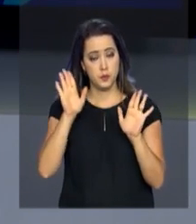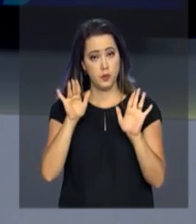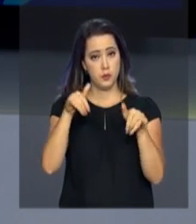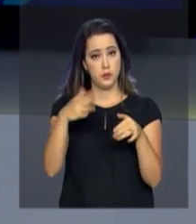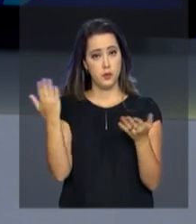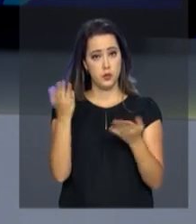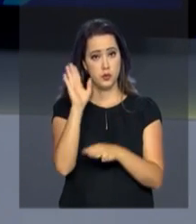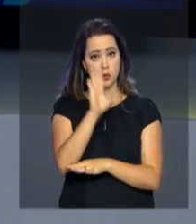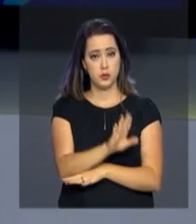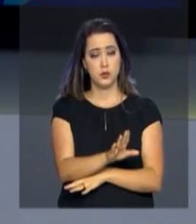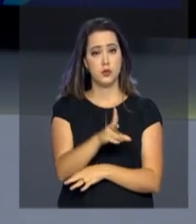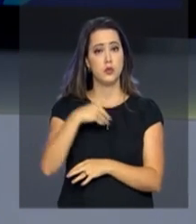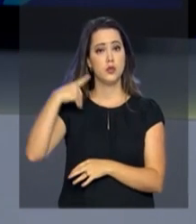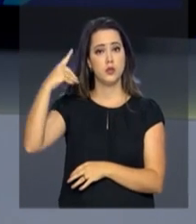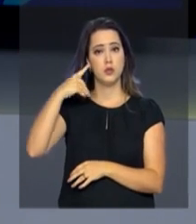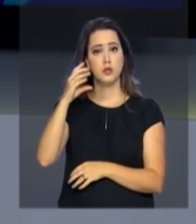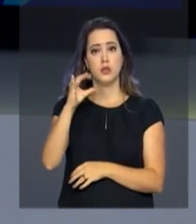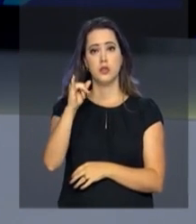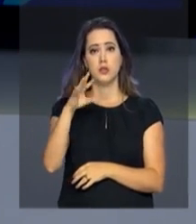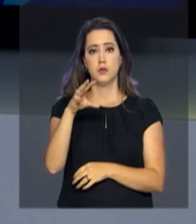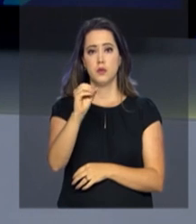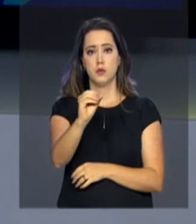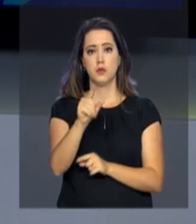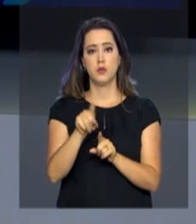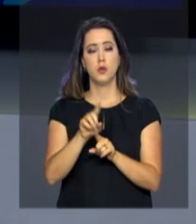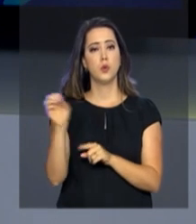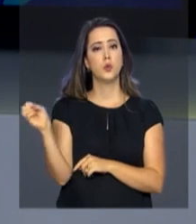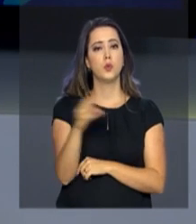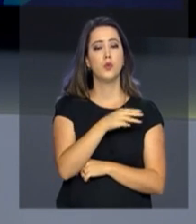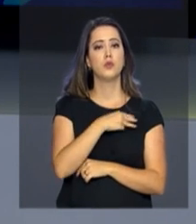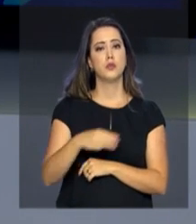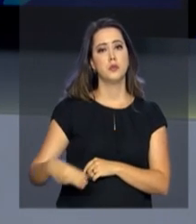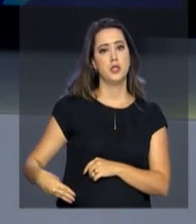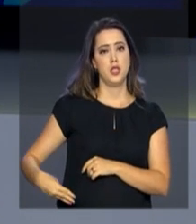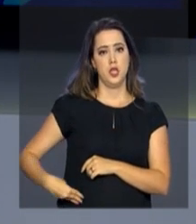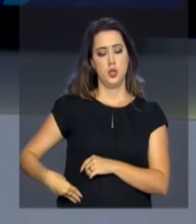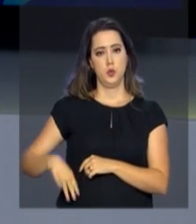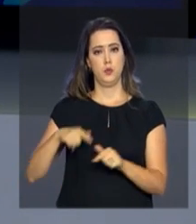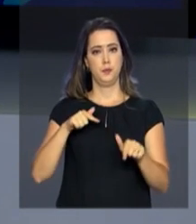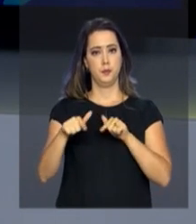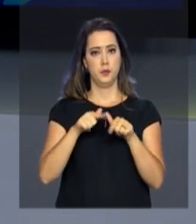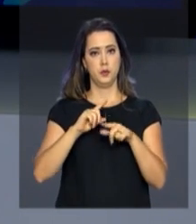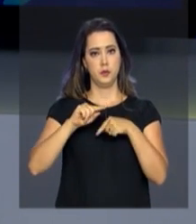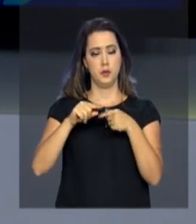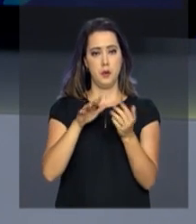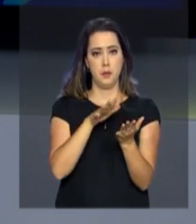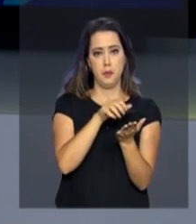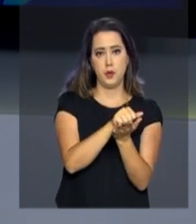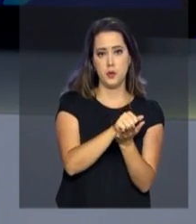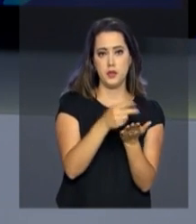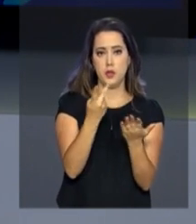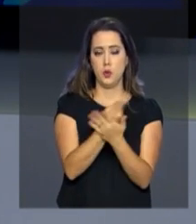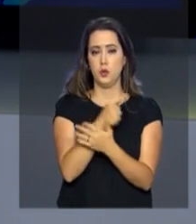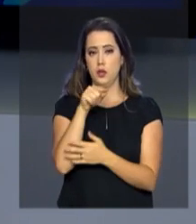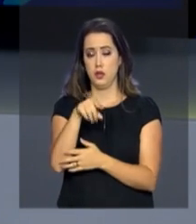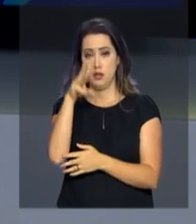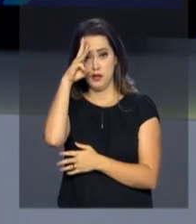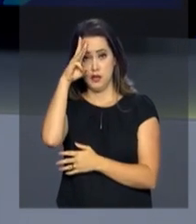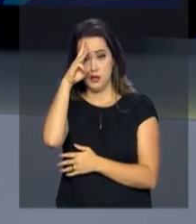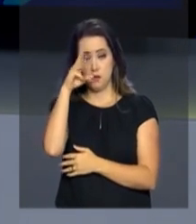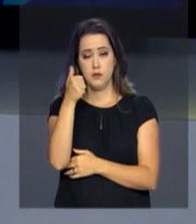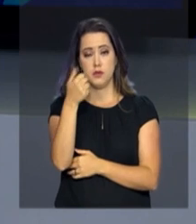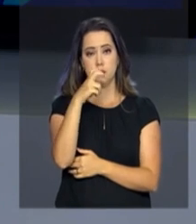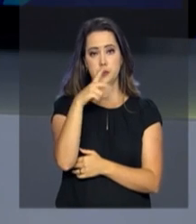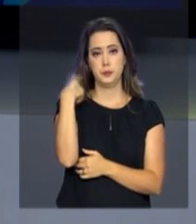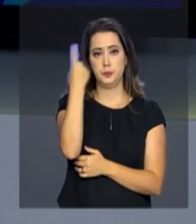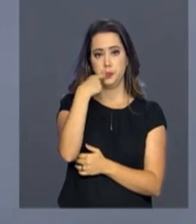tarde que o advogado Caio Luiz de Almeida Vieira de Melo será o novo ministro do trabalho. A posse está marcada para esta terça-feira às